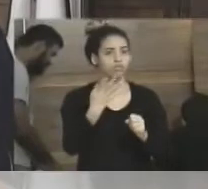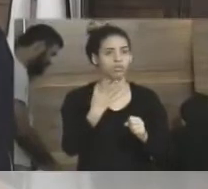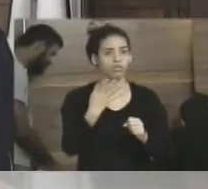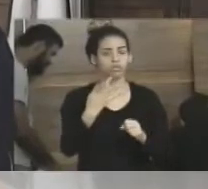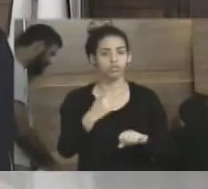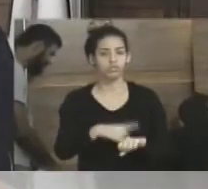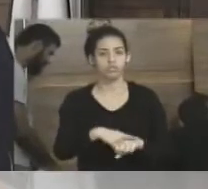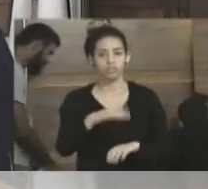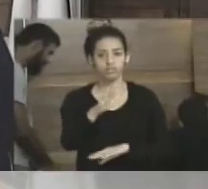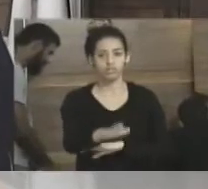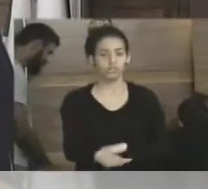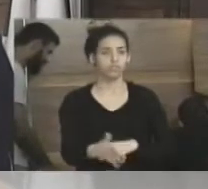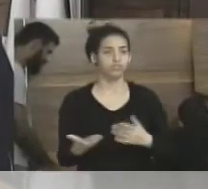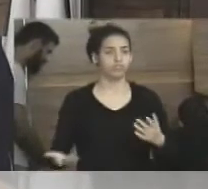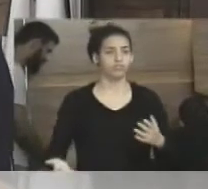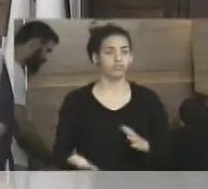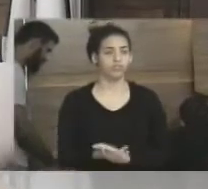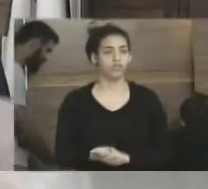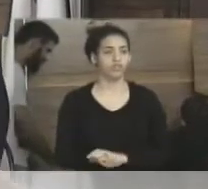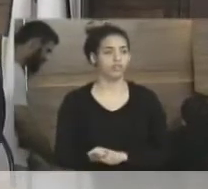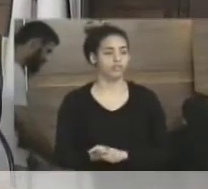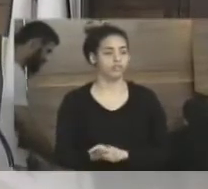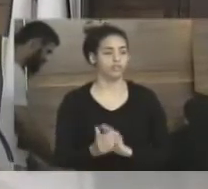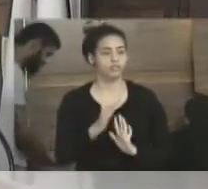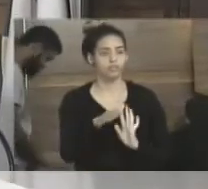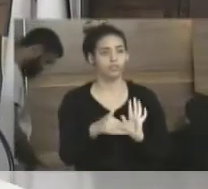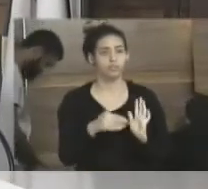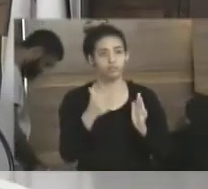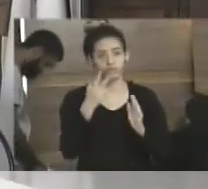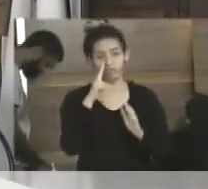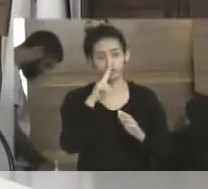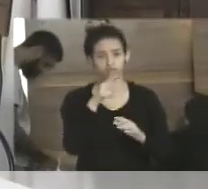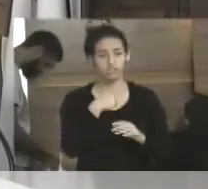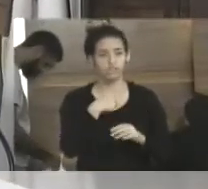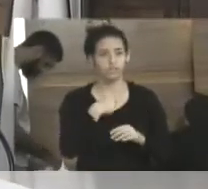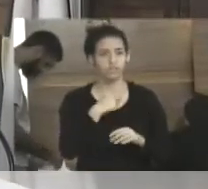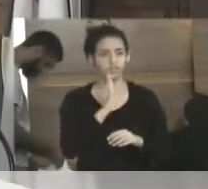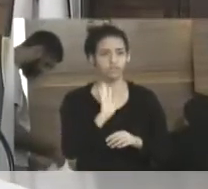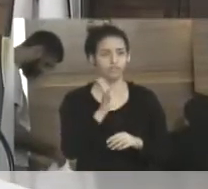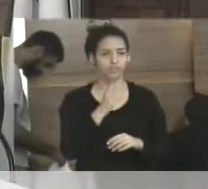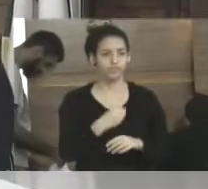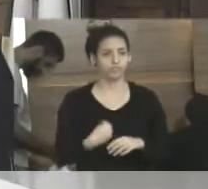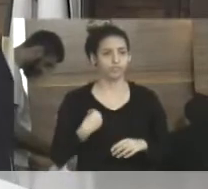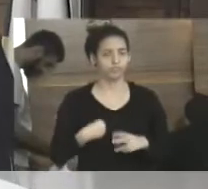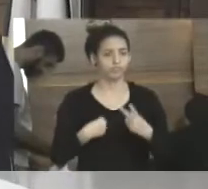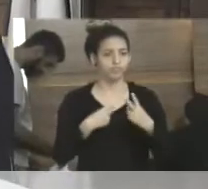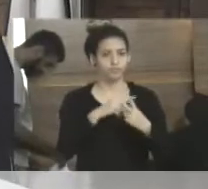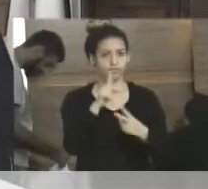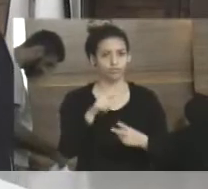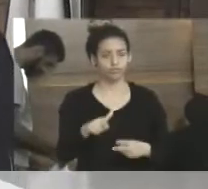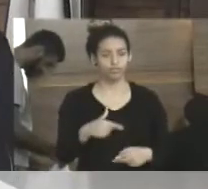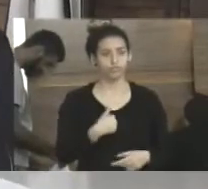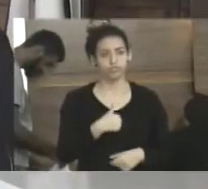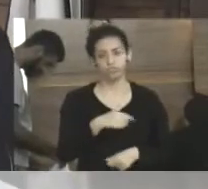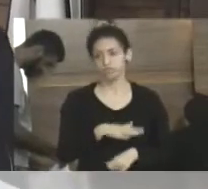tarde, horário comercial mesmo, fica evidente. eu mesma já presenciei duas vezes e olha que eu acho que eu não fui mais do que